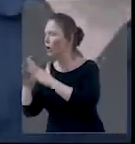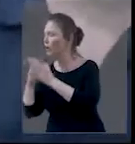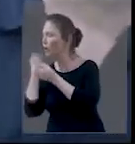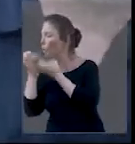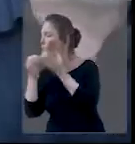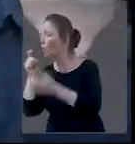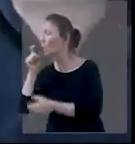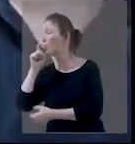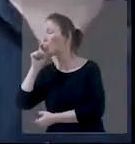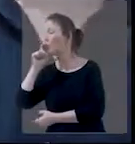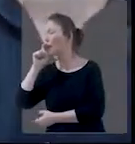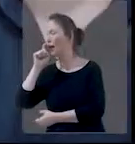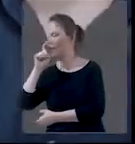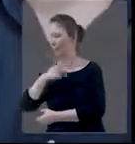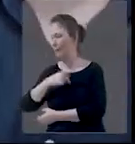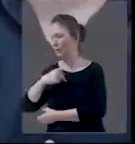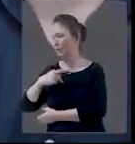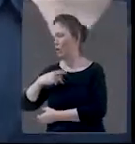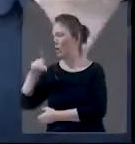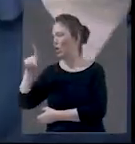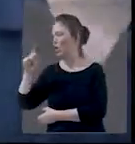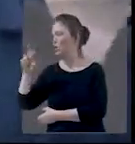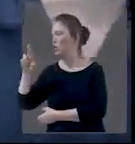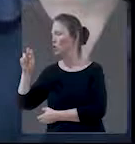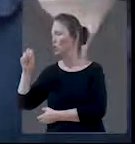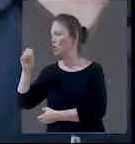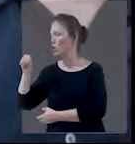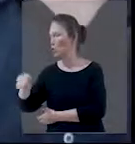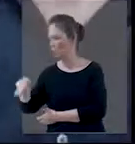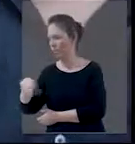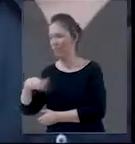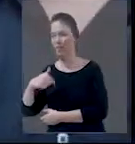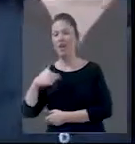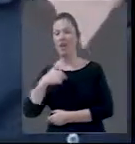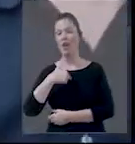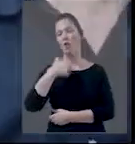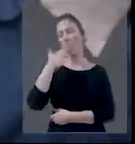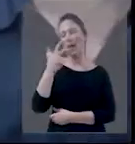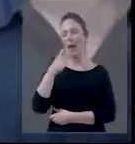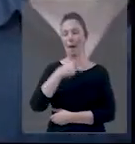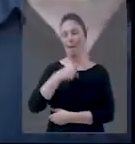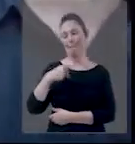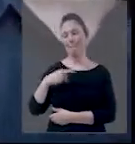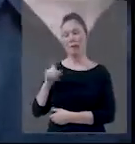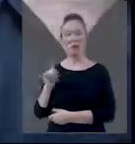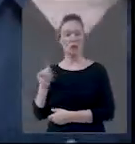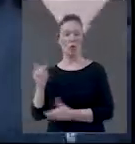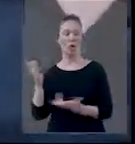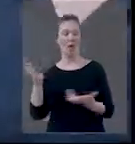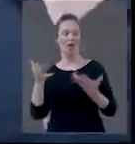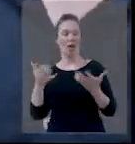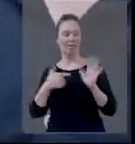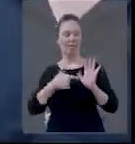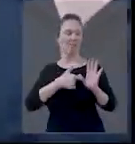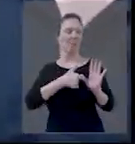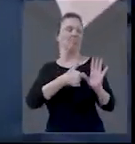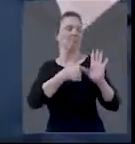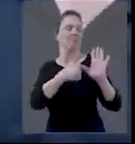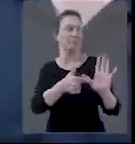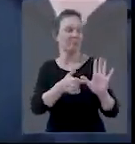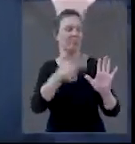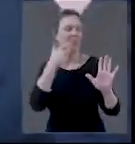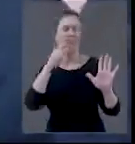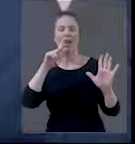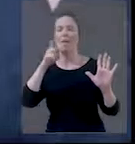e me conta pro pastor Gerson que eu falei que o pastor quando queria se aparecer, ele o citava em